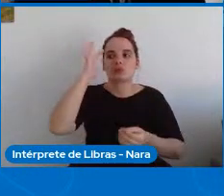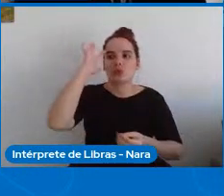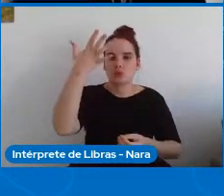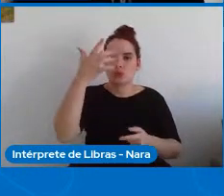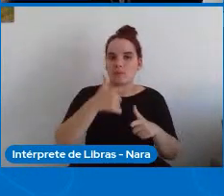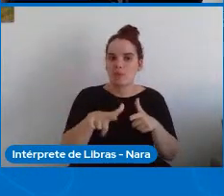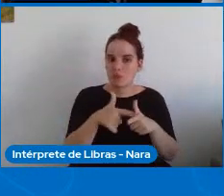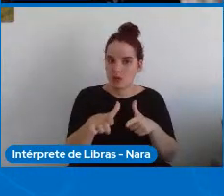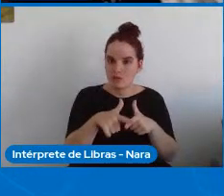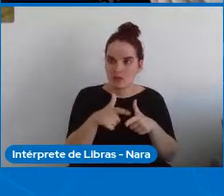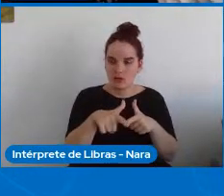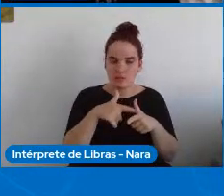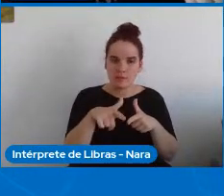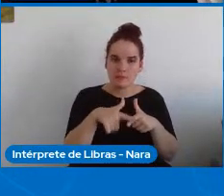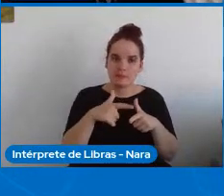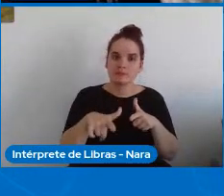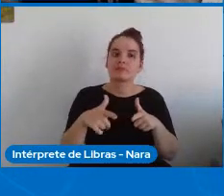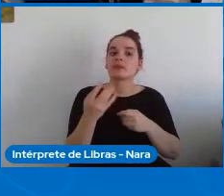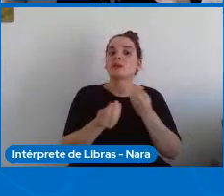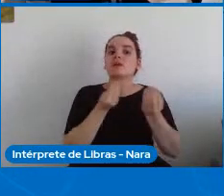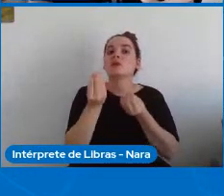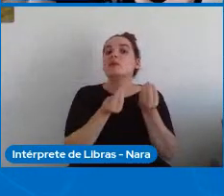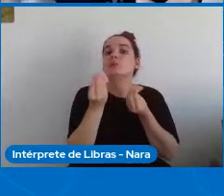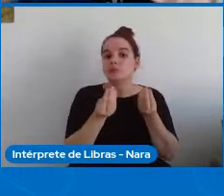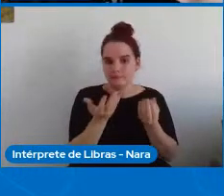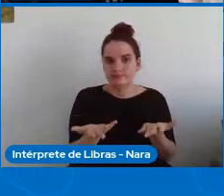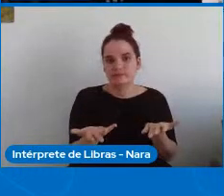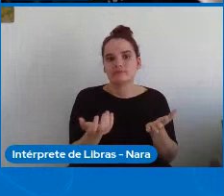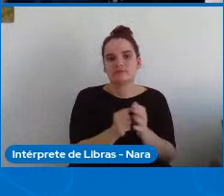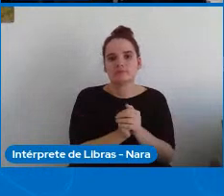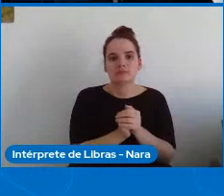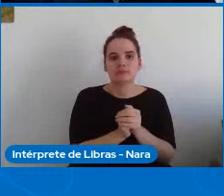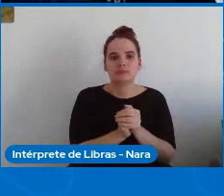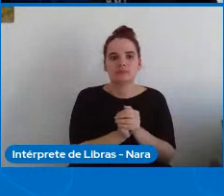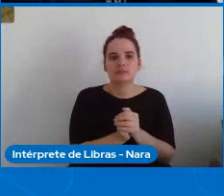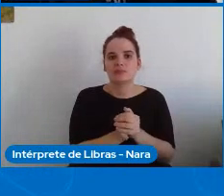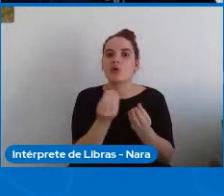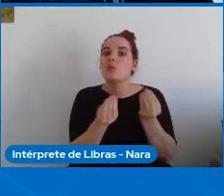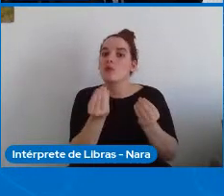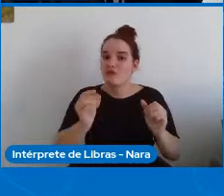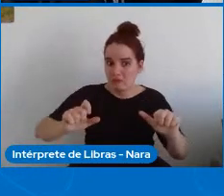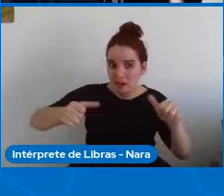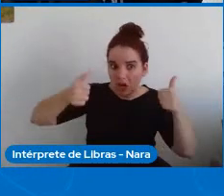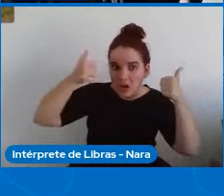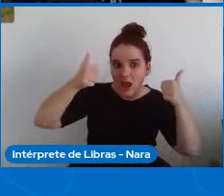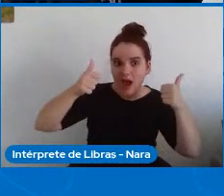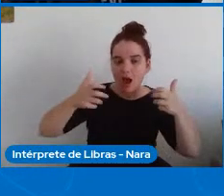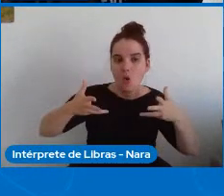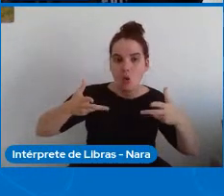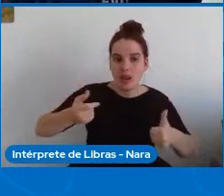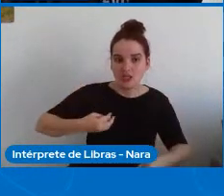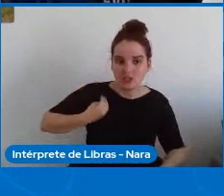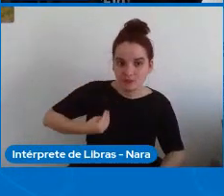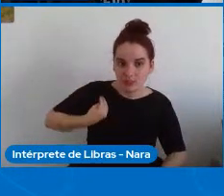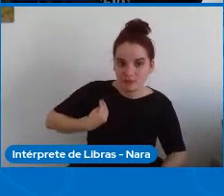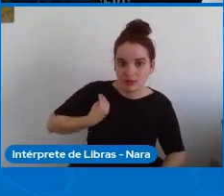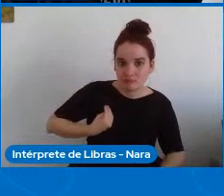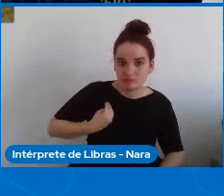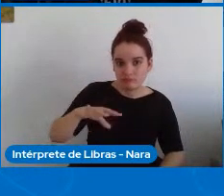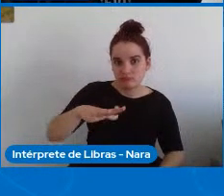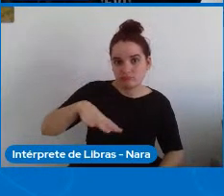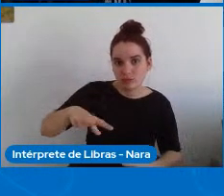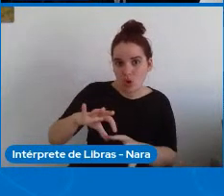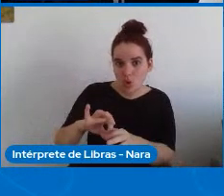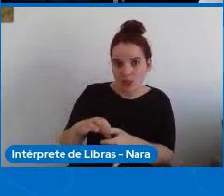ajudaria a resolver esse problema que elas anunciaram ajudaria a melhorar a qualidade de vida dentro daquele contexto